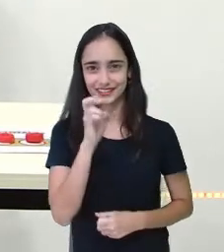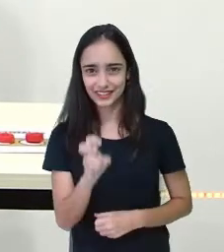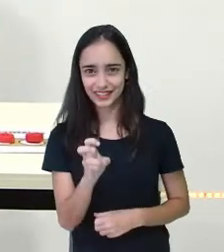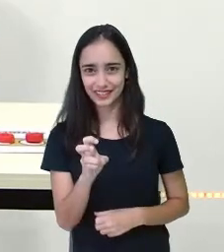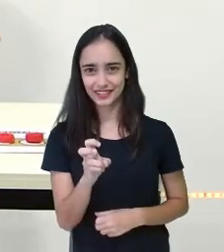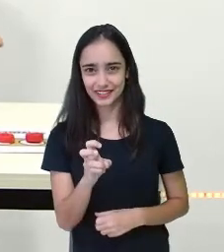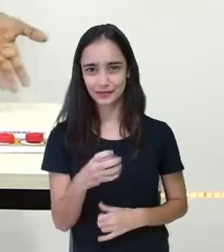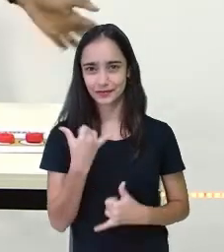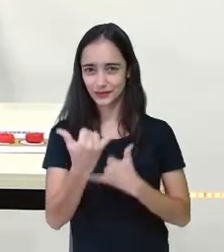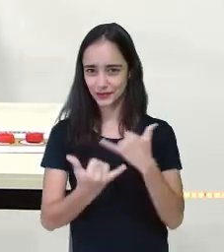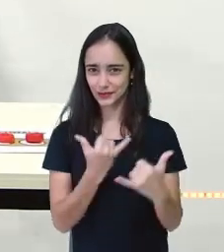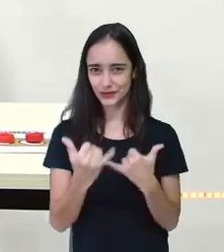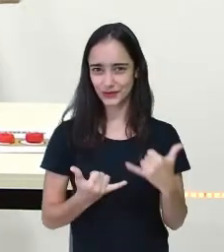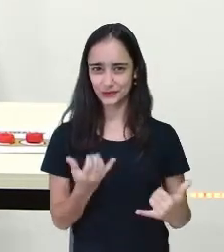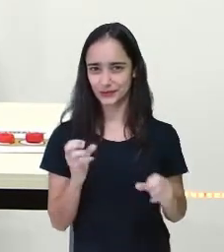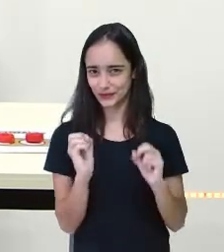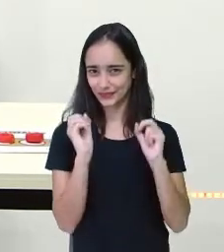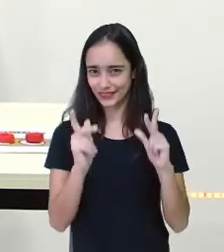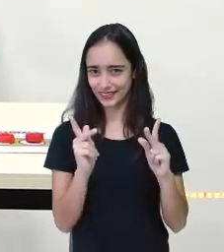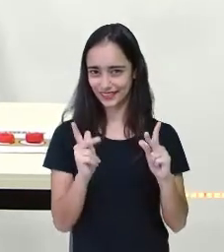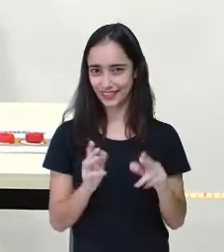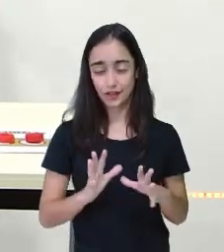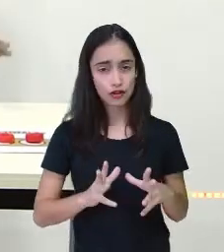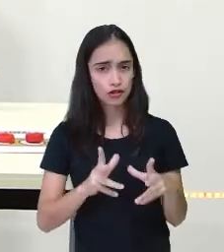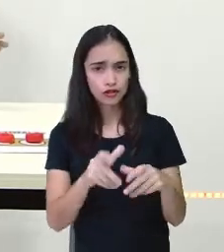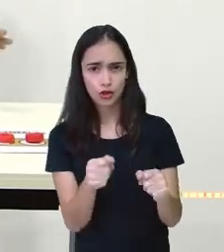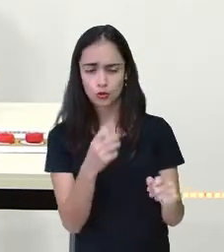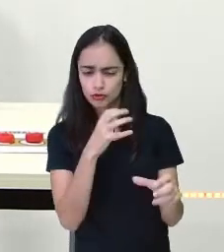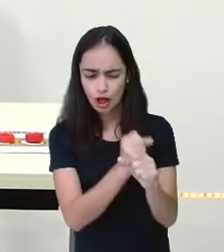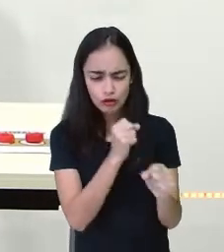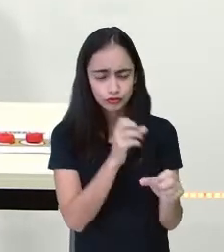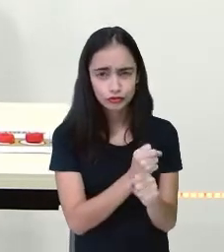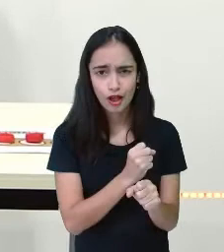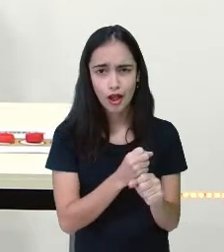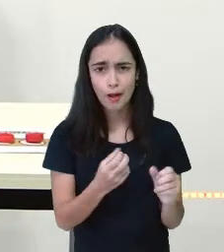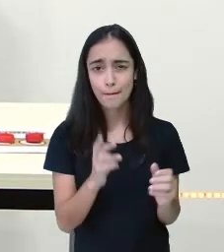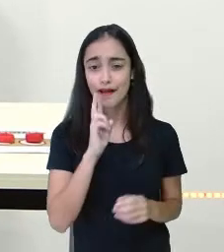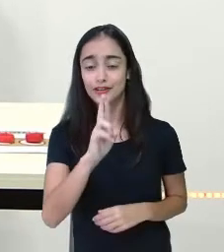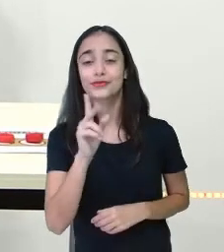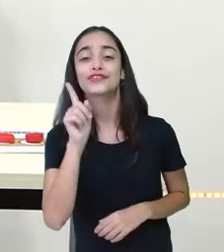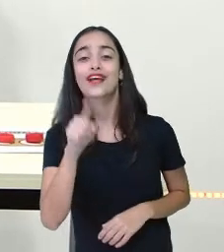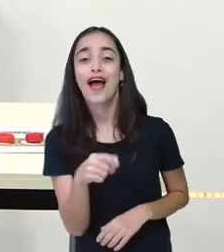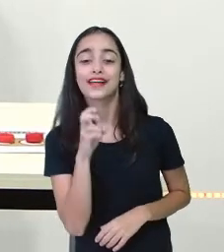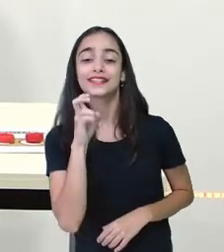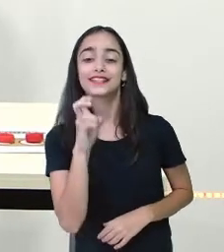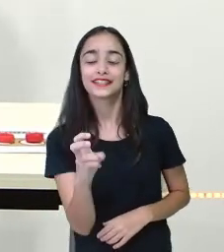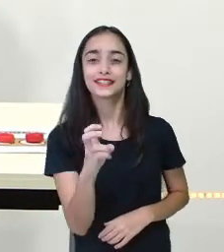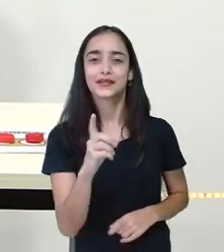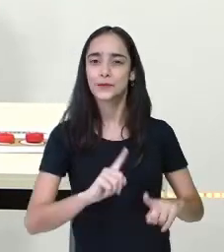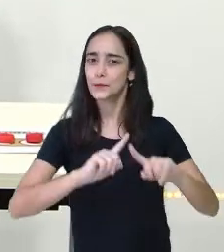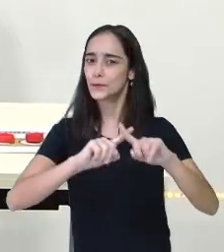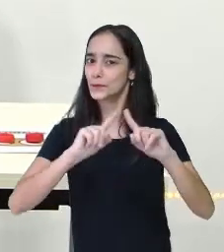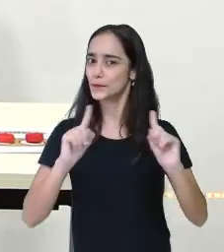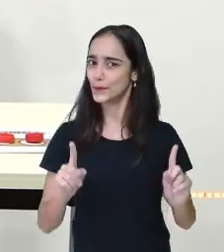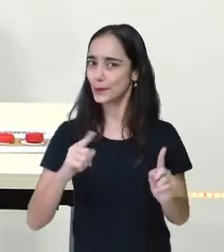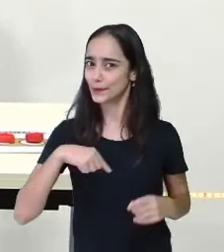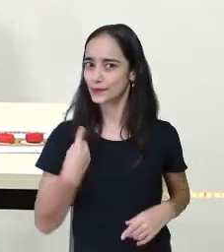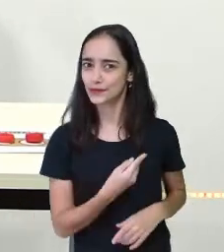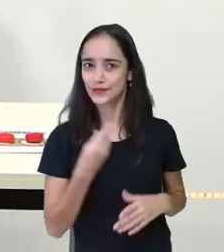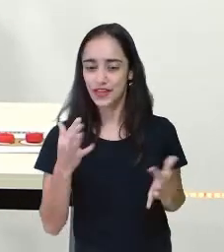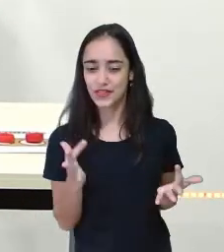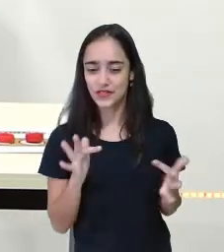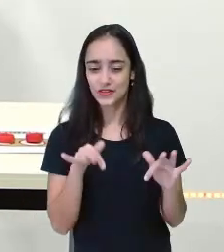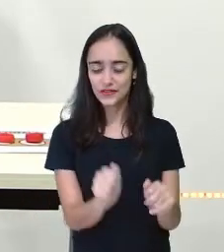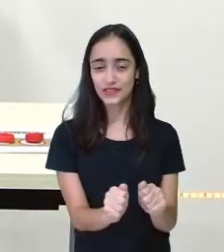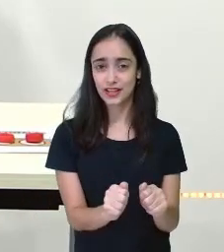do total cinco, como eu falei. Todas as somas, o resultado foi cinco. Mas, a gente terminou fazendo somas